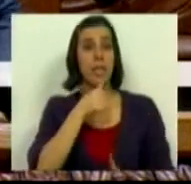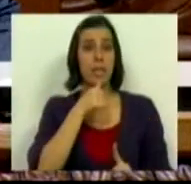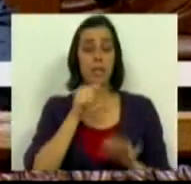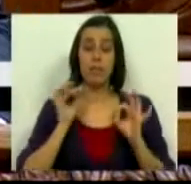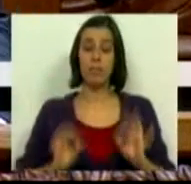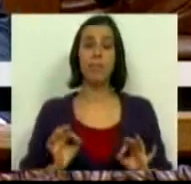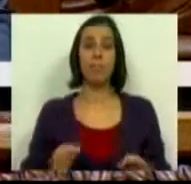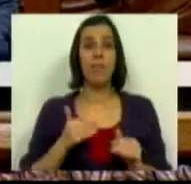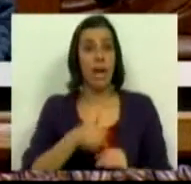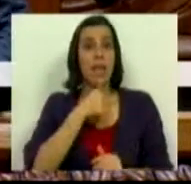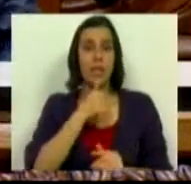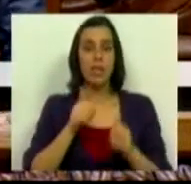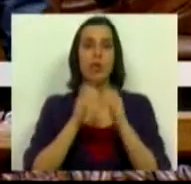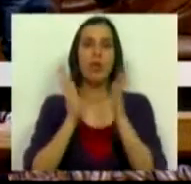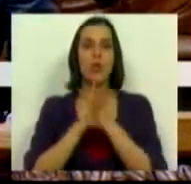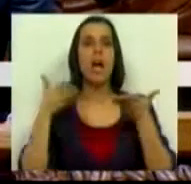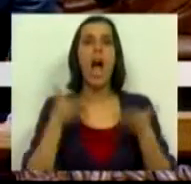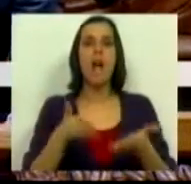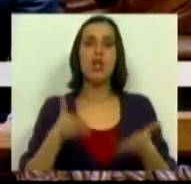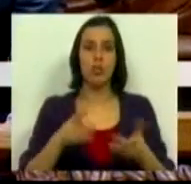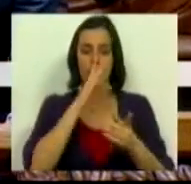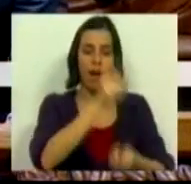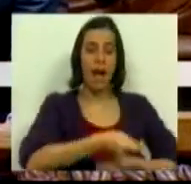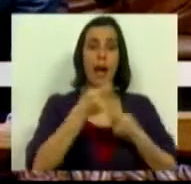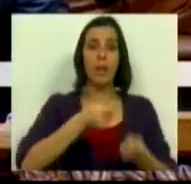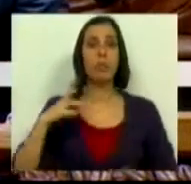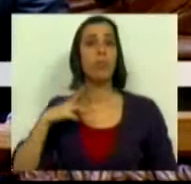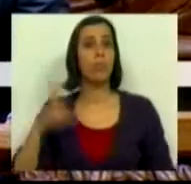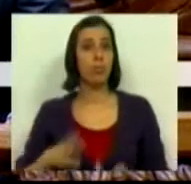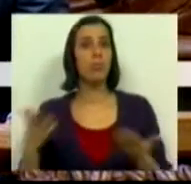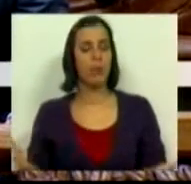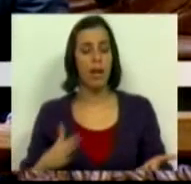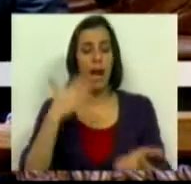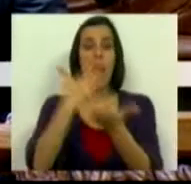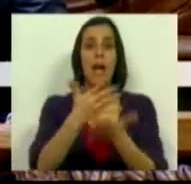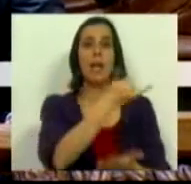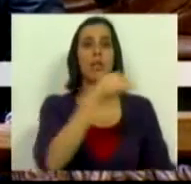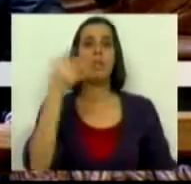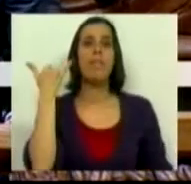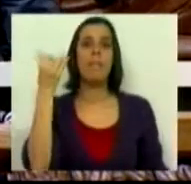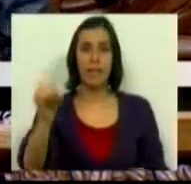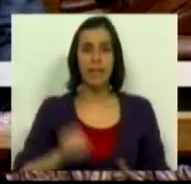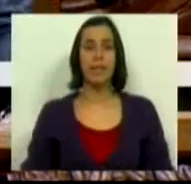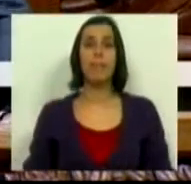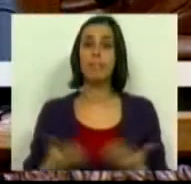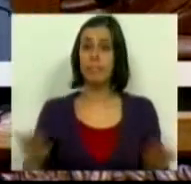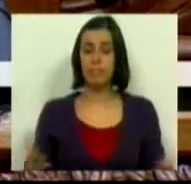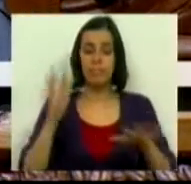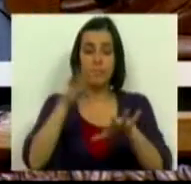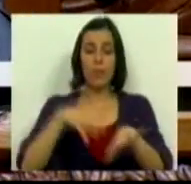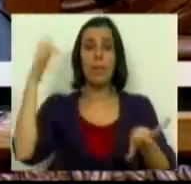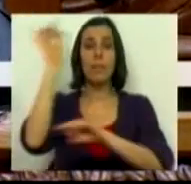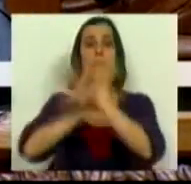praticamente todas as ajudas à agricultura portuguesa até 2020. O